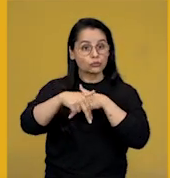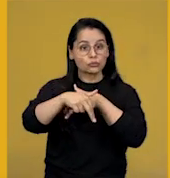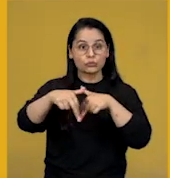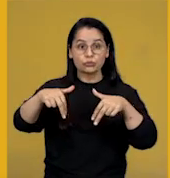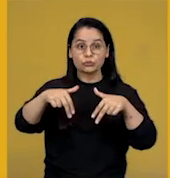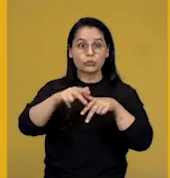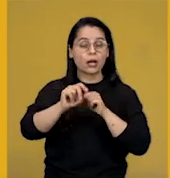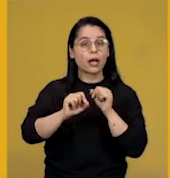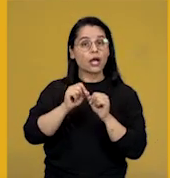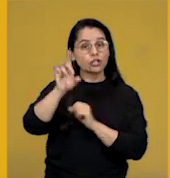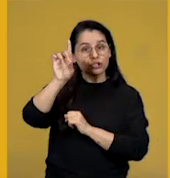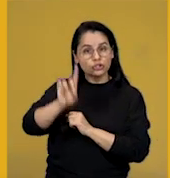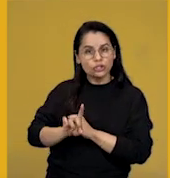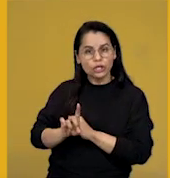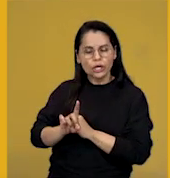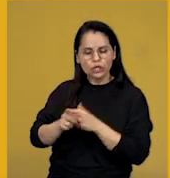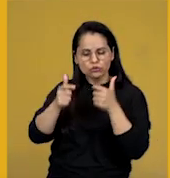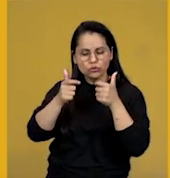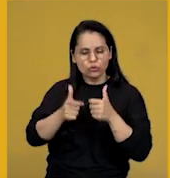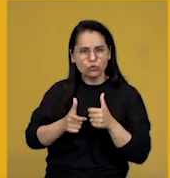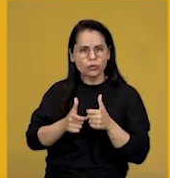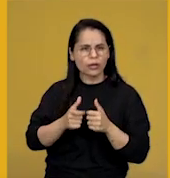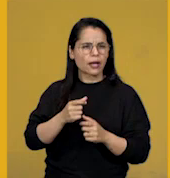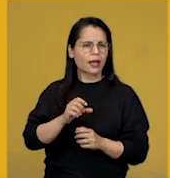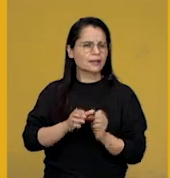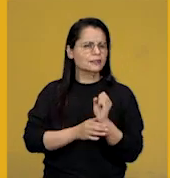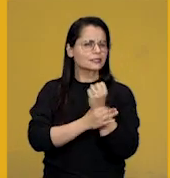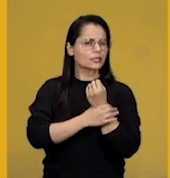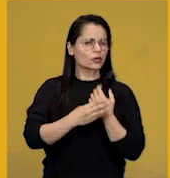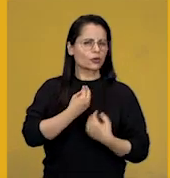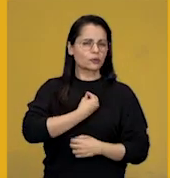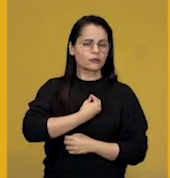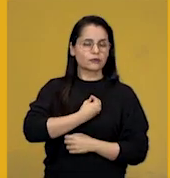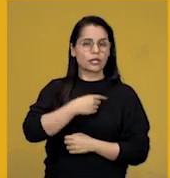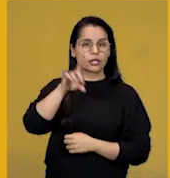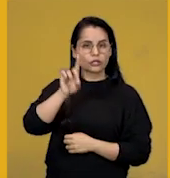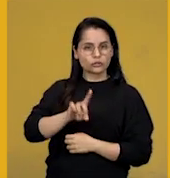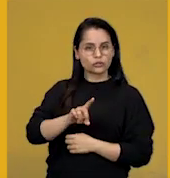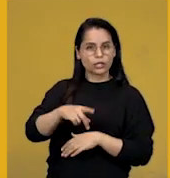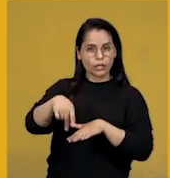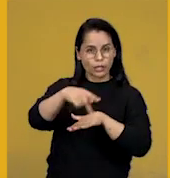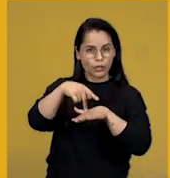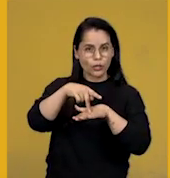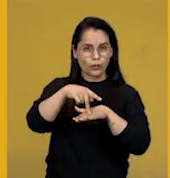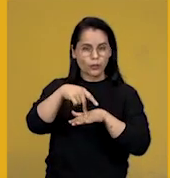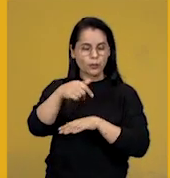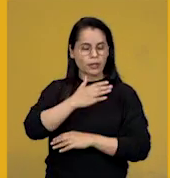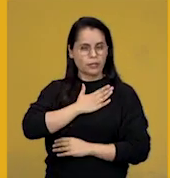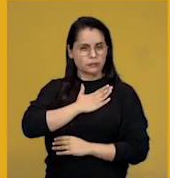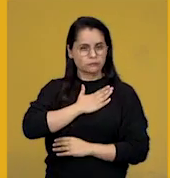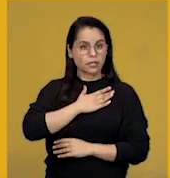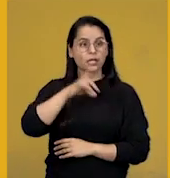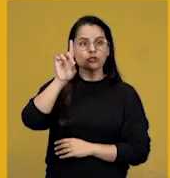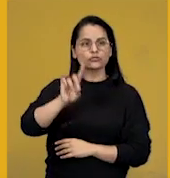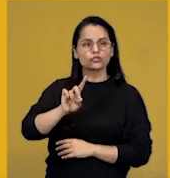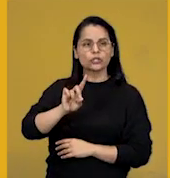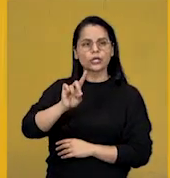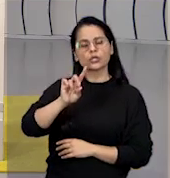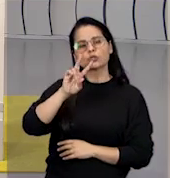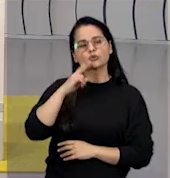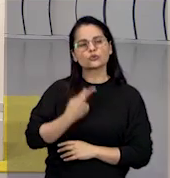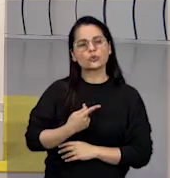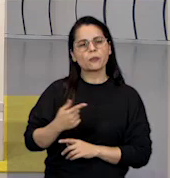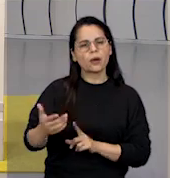um lugar seguro para viver, direito a uma nacionalidade e os direitos humanos são protegidos por lei.